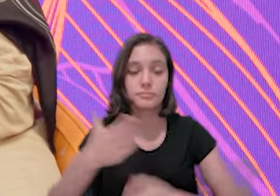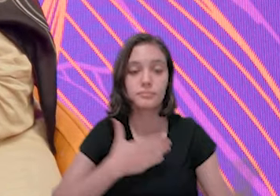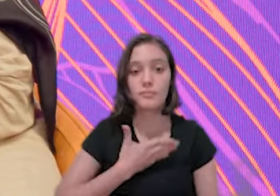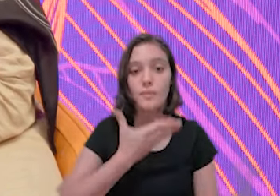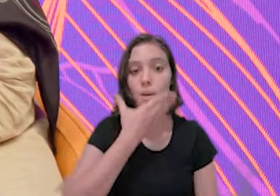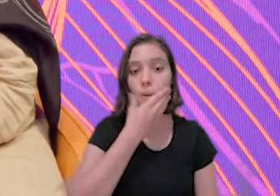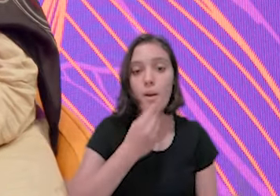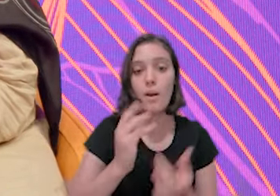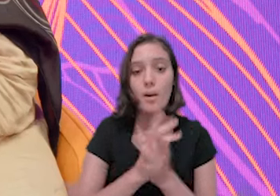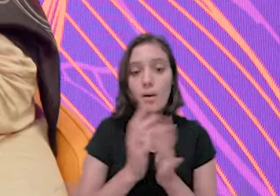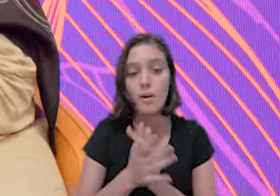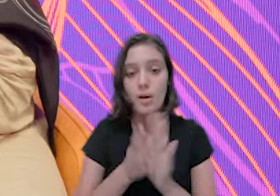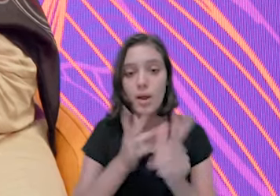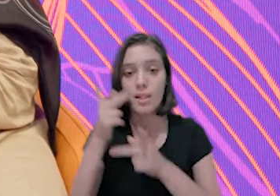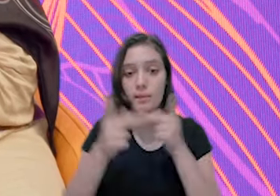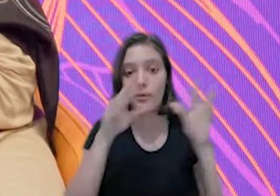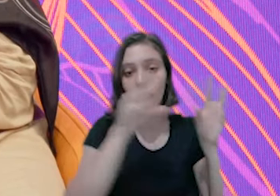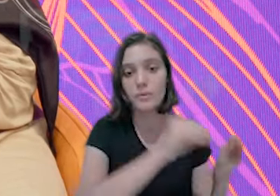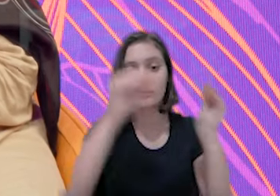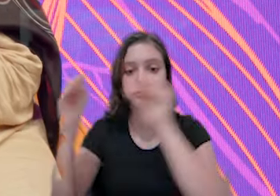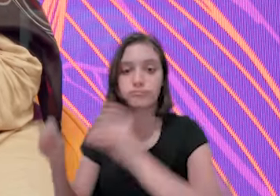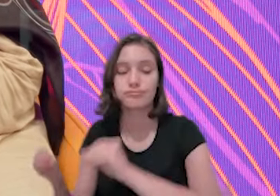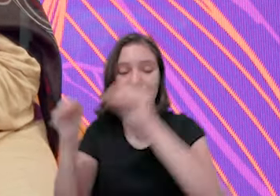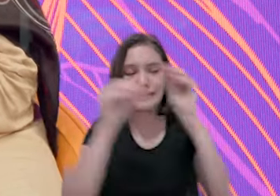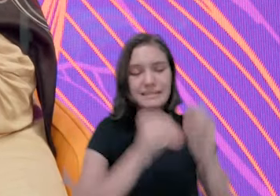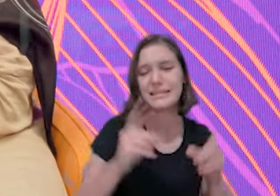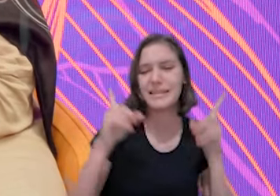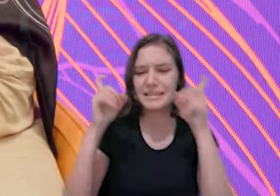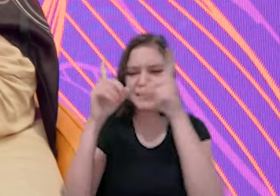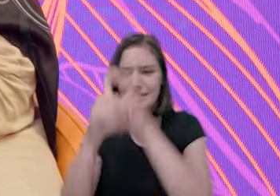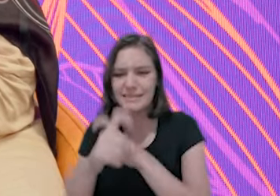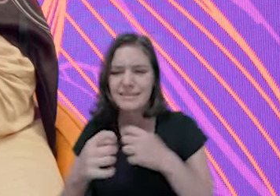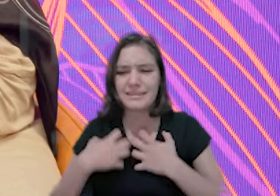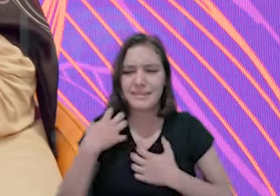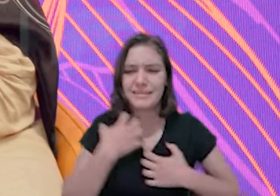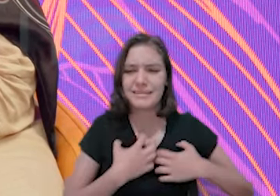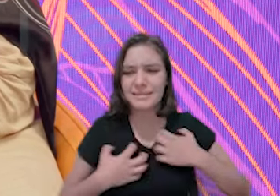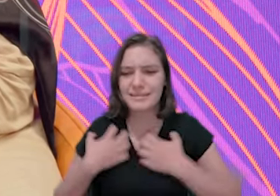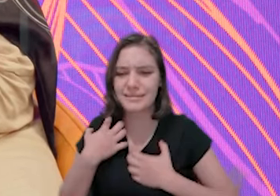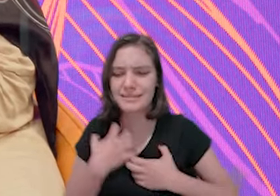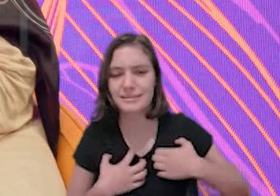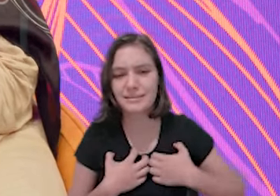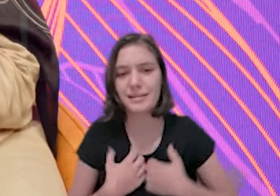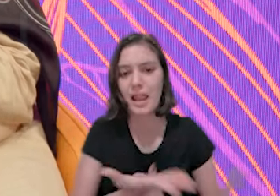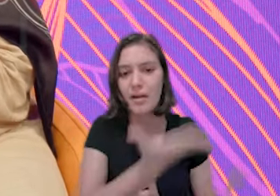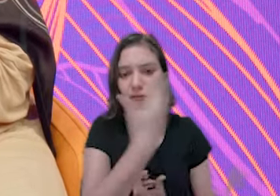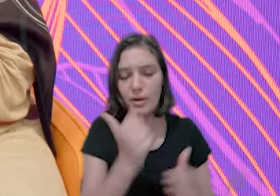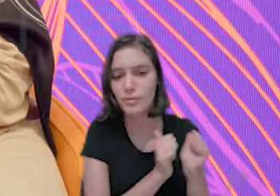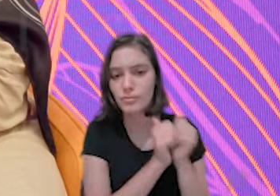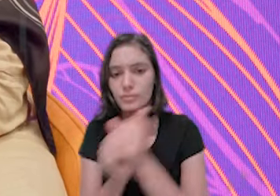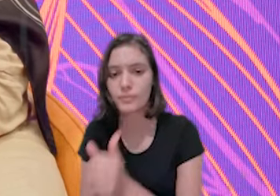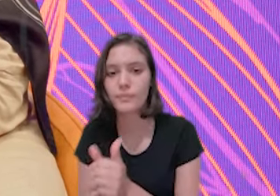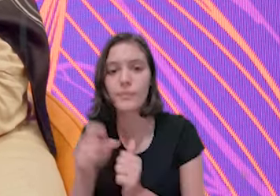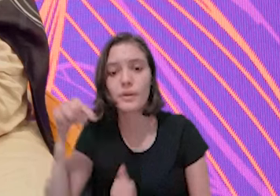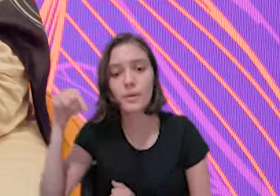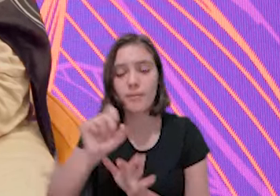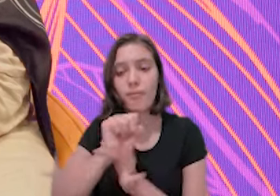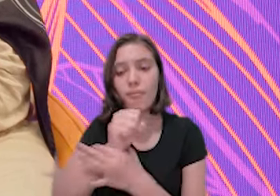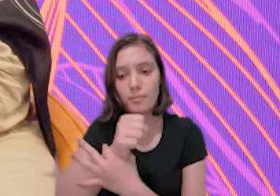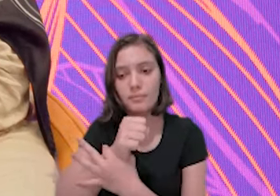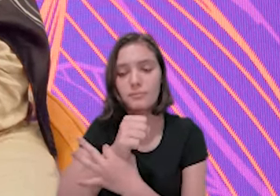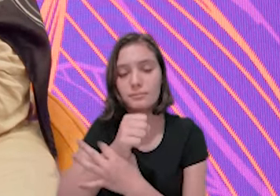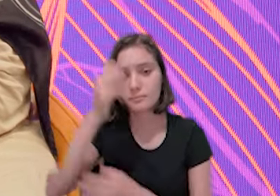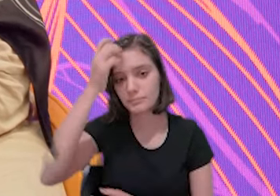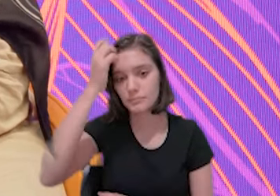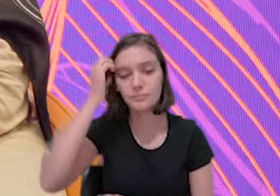Kashmir. Meu marido estava às vezes aqui, às vezes lá. Ele estava muito estressado, ele traz a gente também, ele fala,